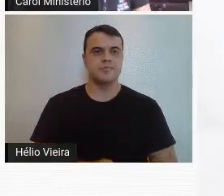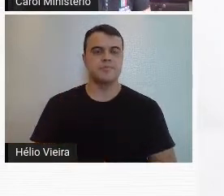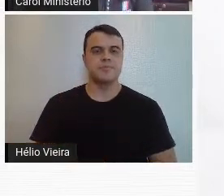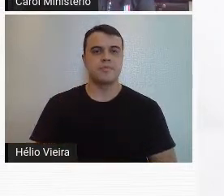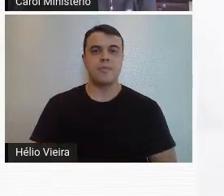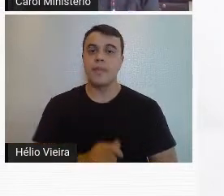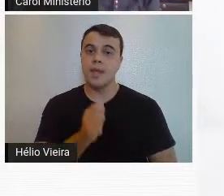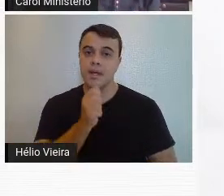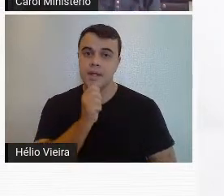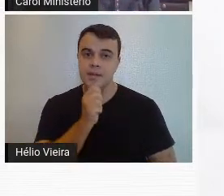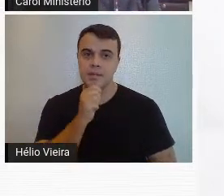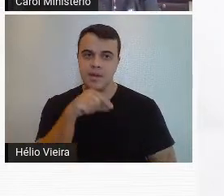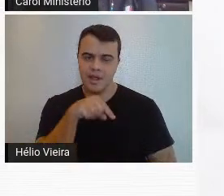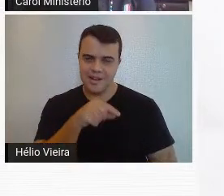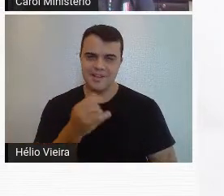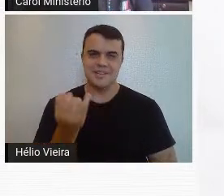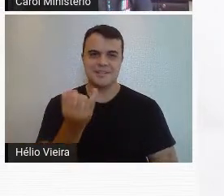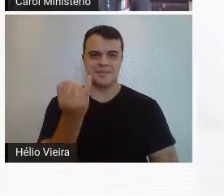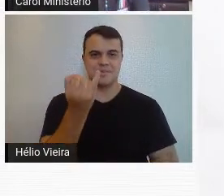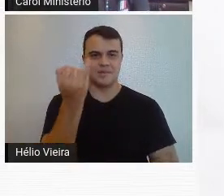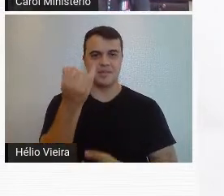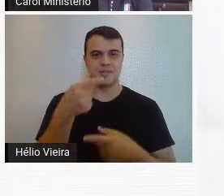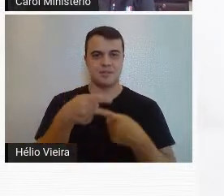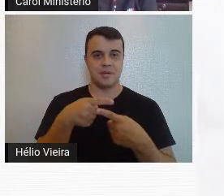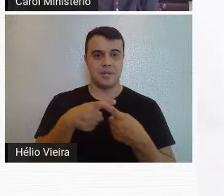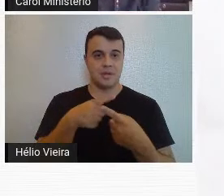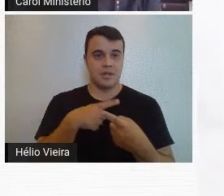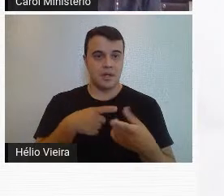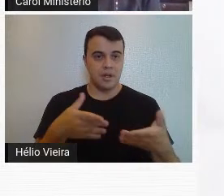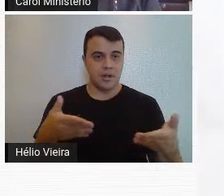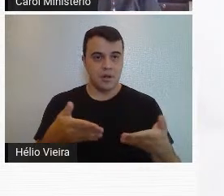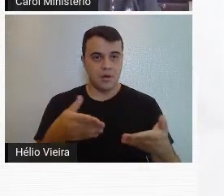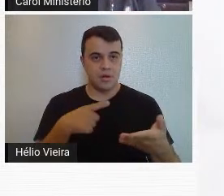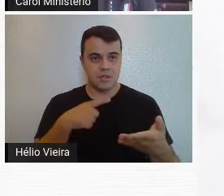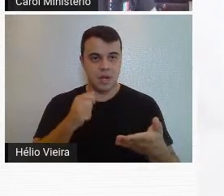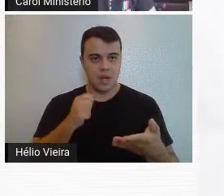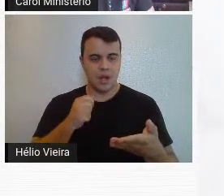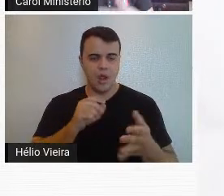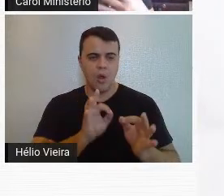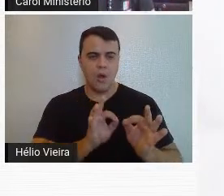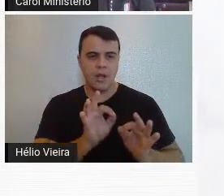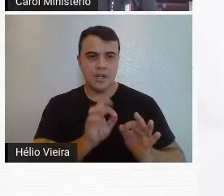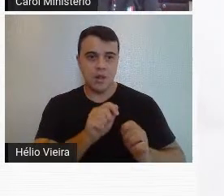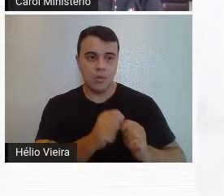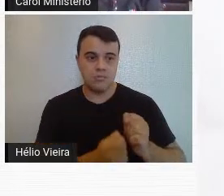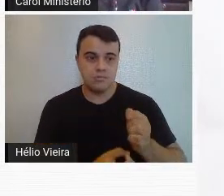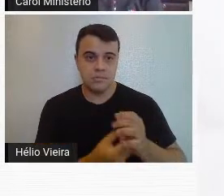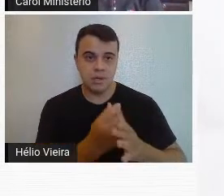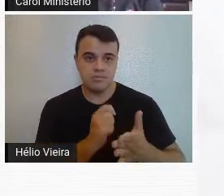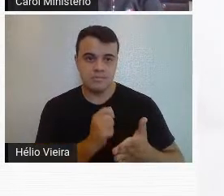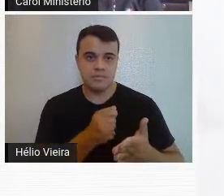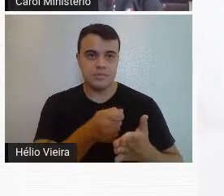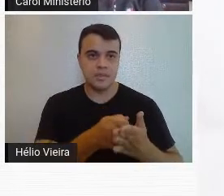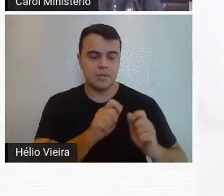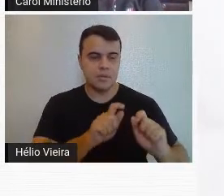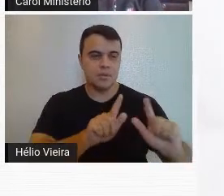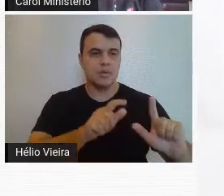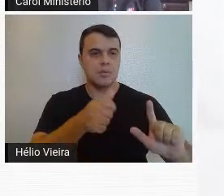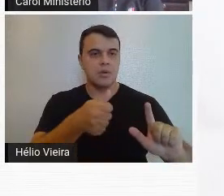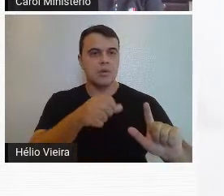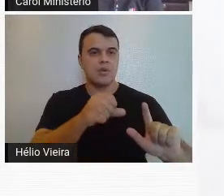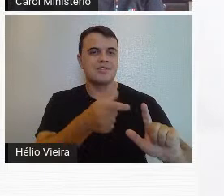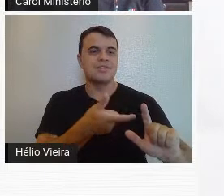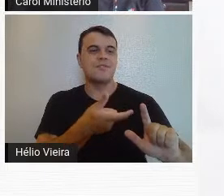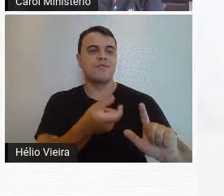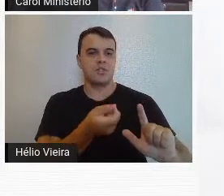Não é à toa, ele é importante, gente, que ele inclusive é o financiador e o organizador dessa exposição de 1920,